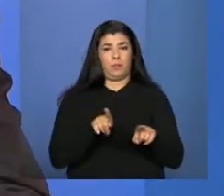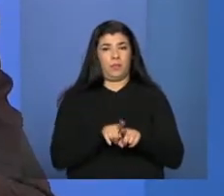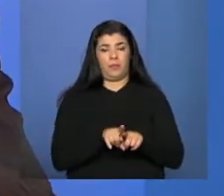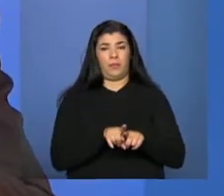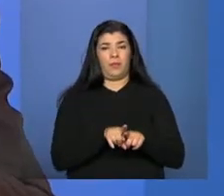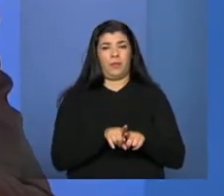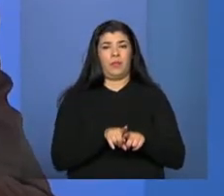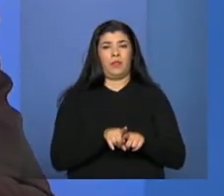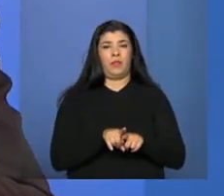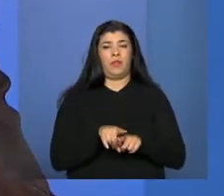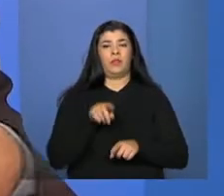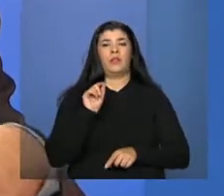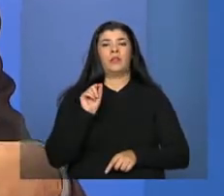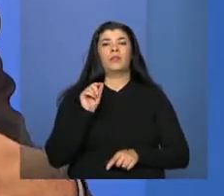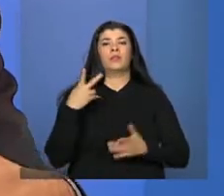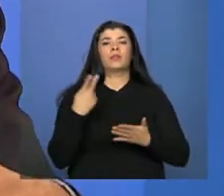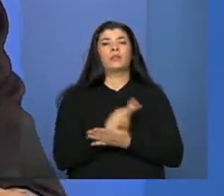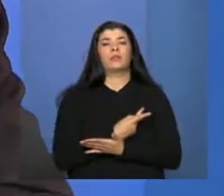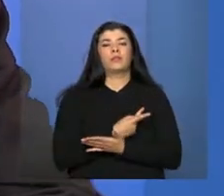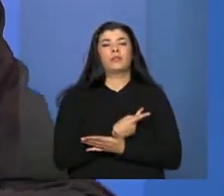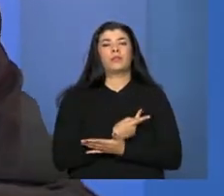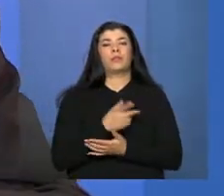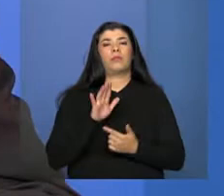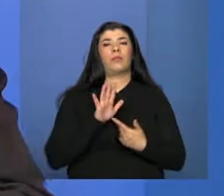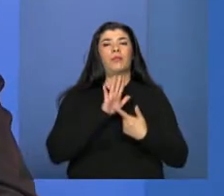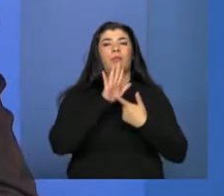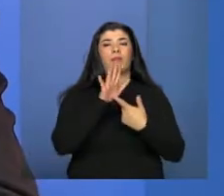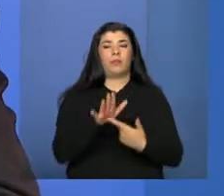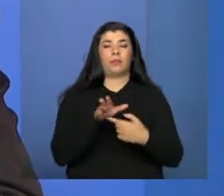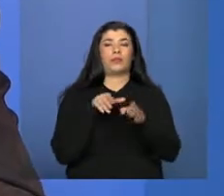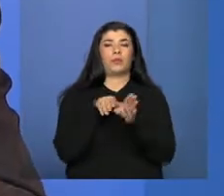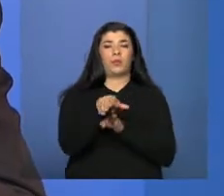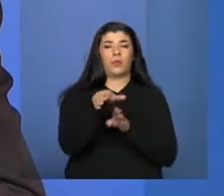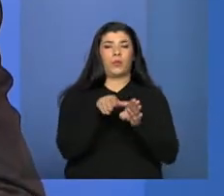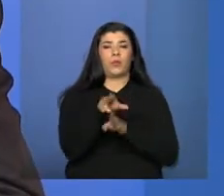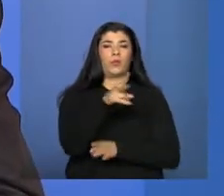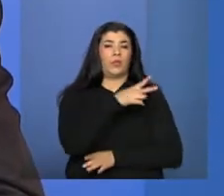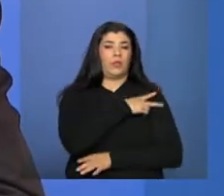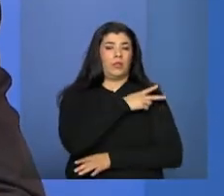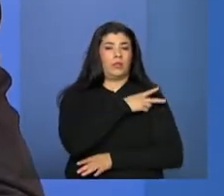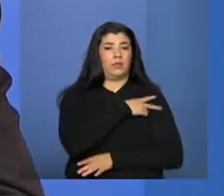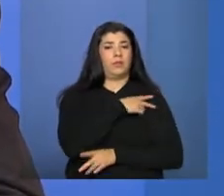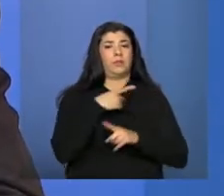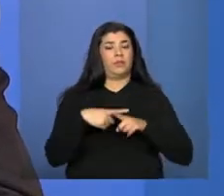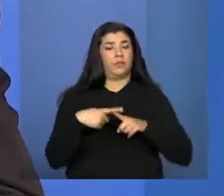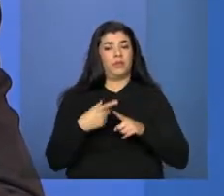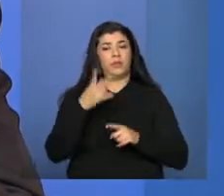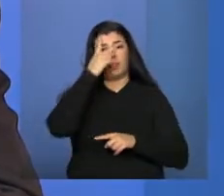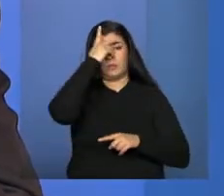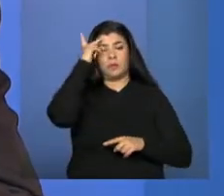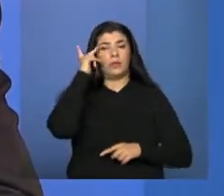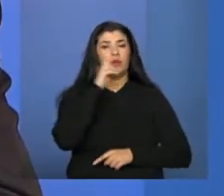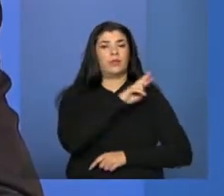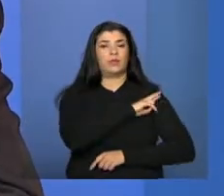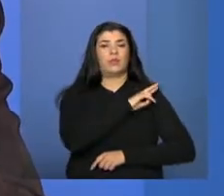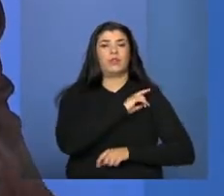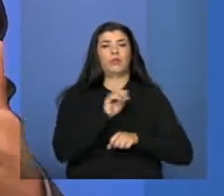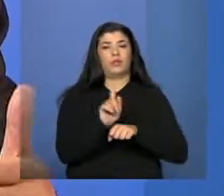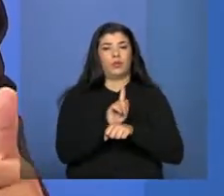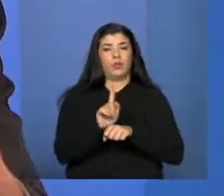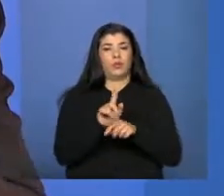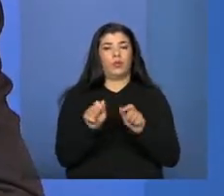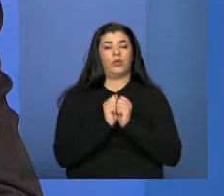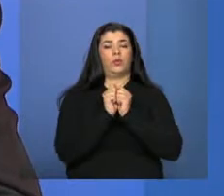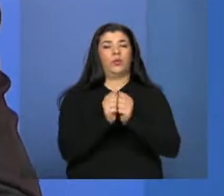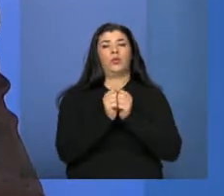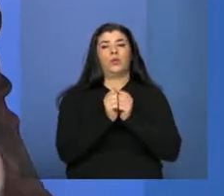e que está traduzida nessa orientação técnica. Porque os gestores, com esse aporte, com essa